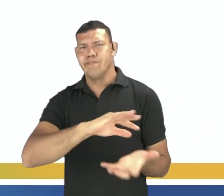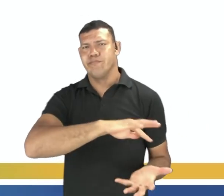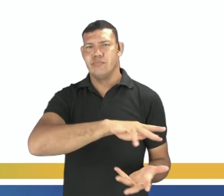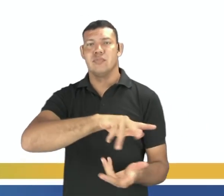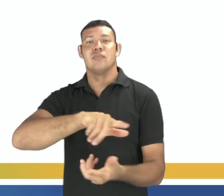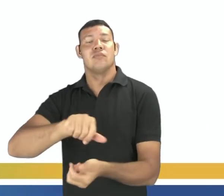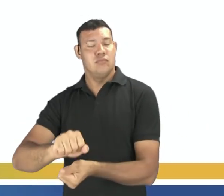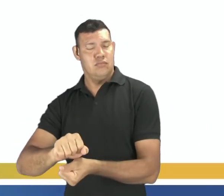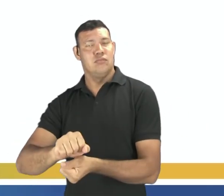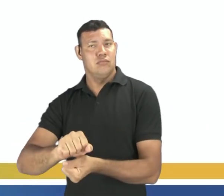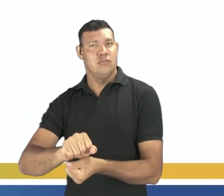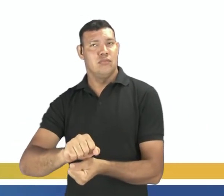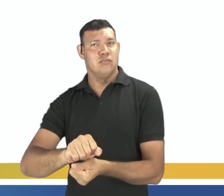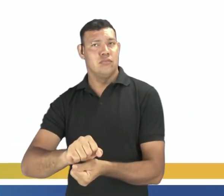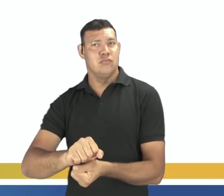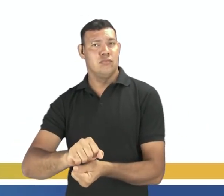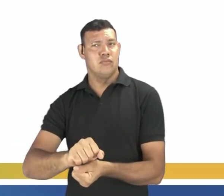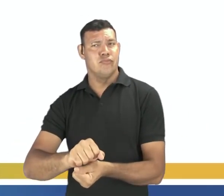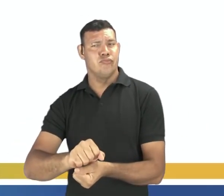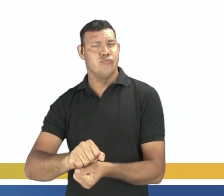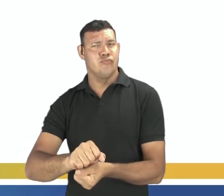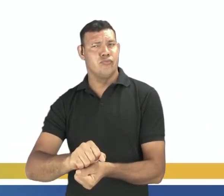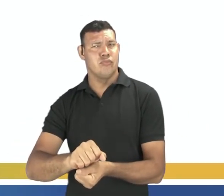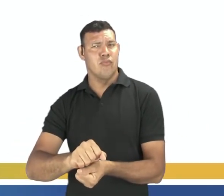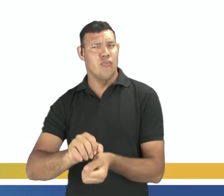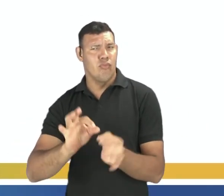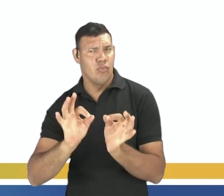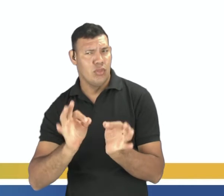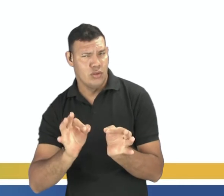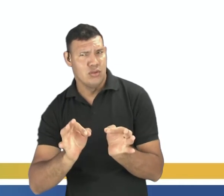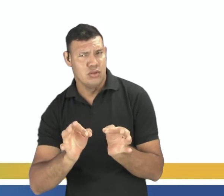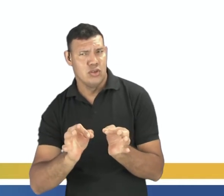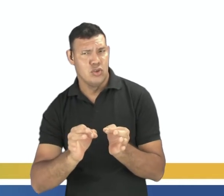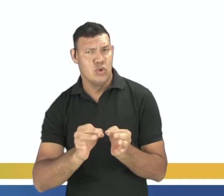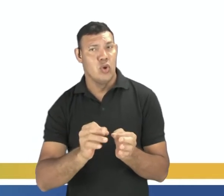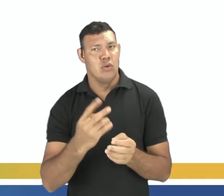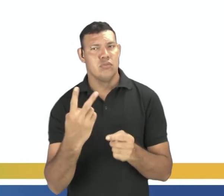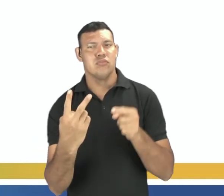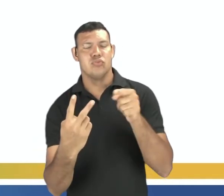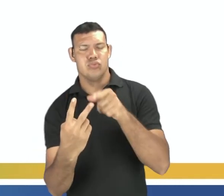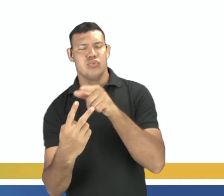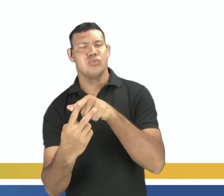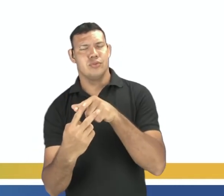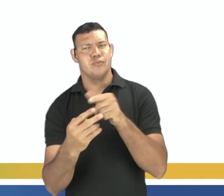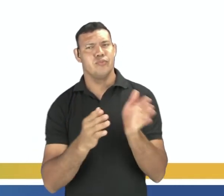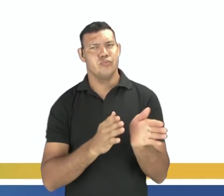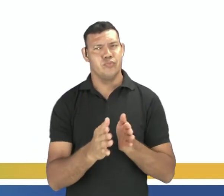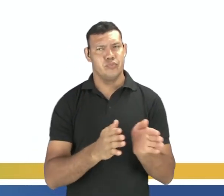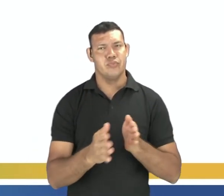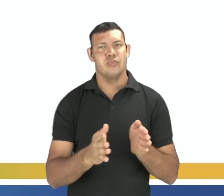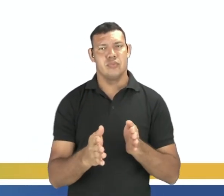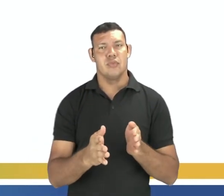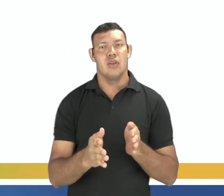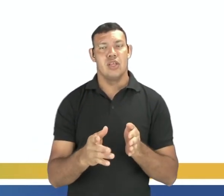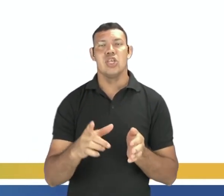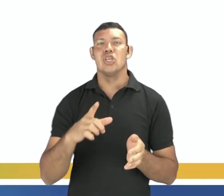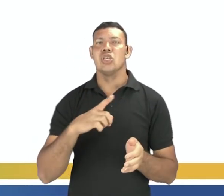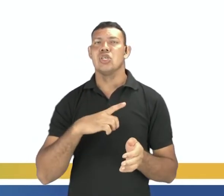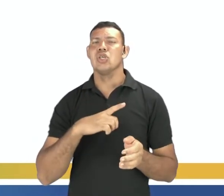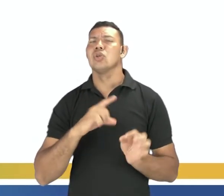considerando que esses dois processos, é correto afirmar que ambos